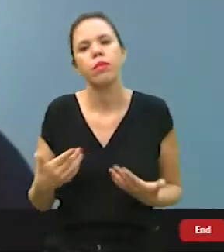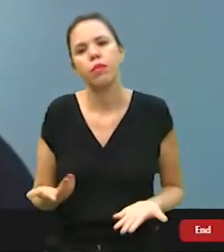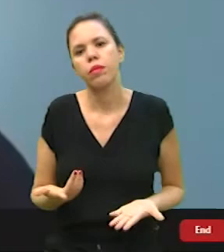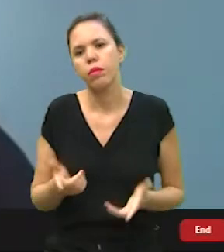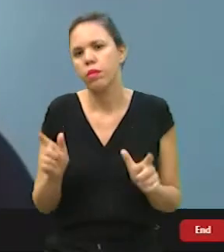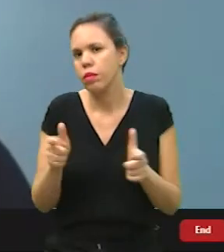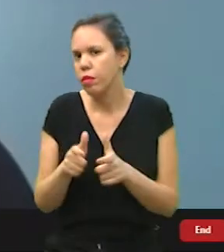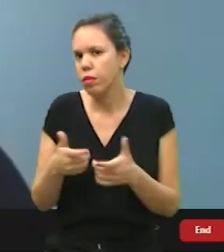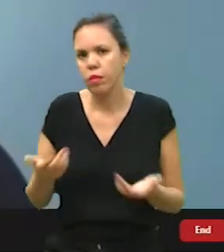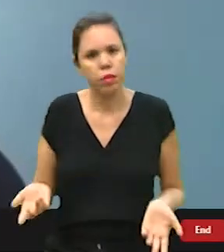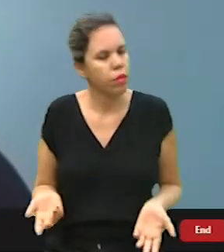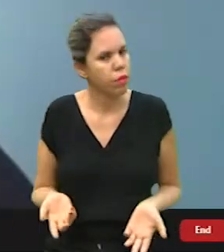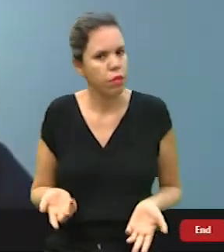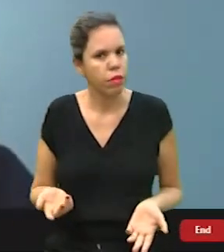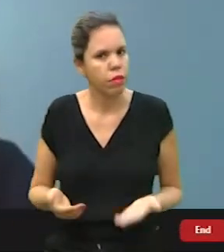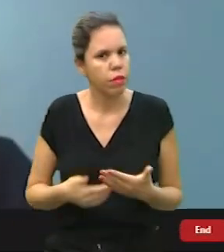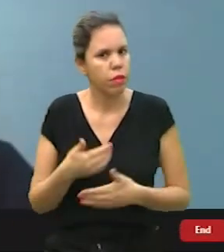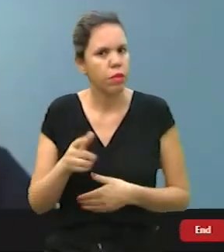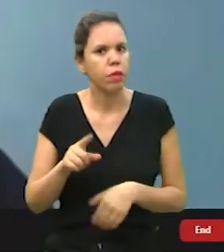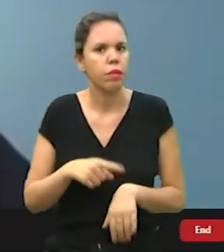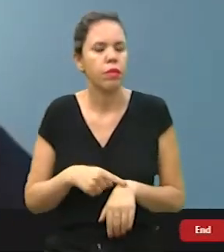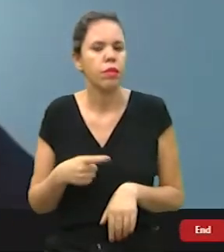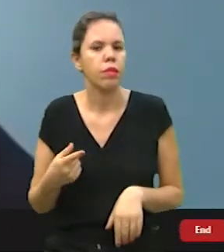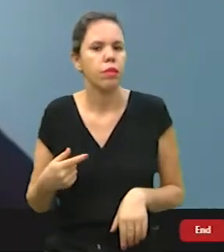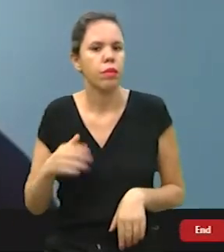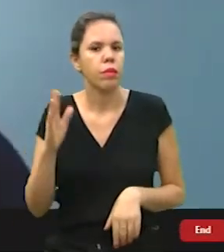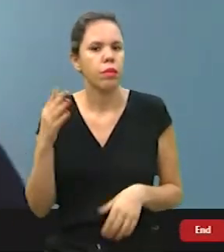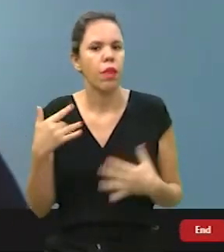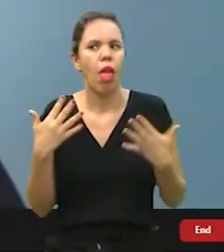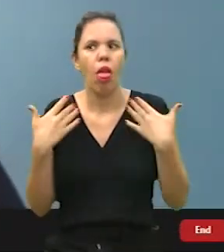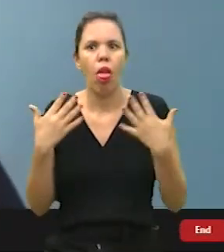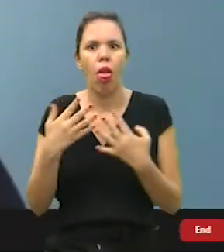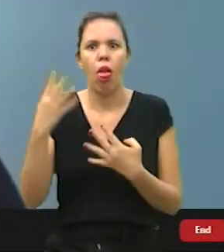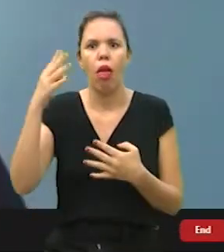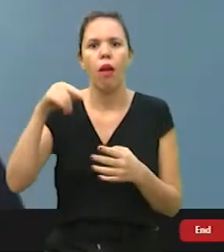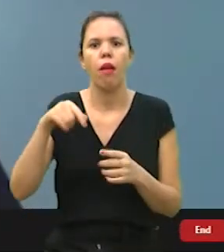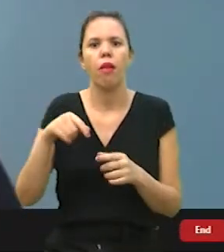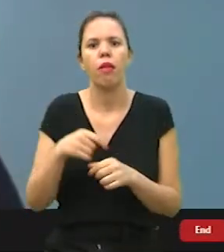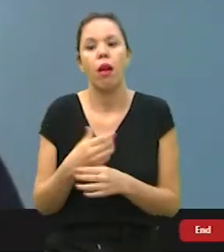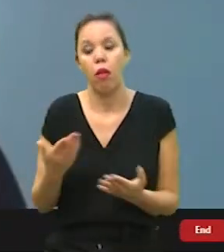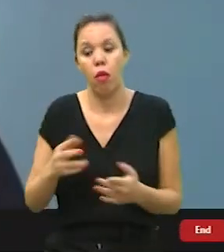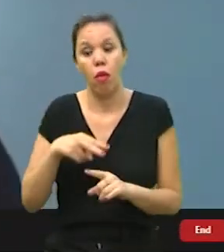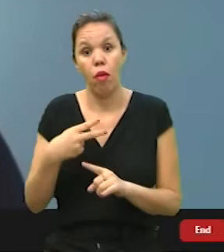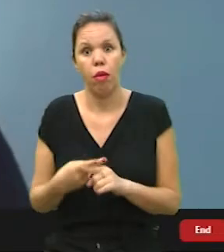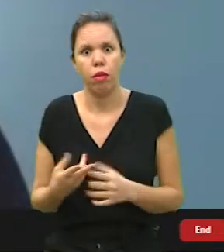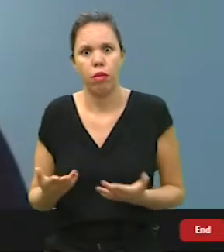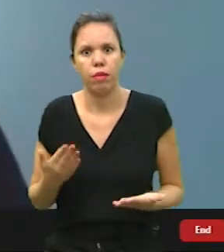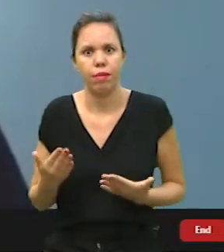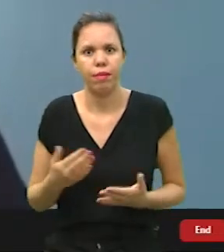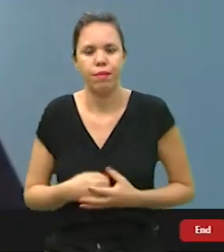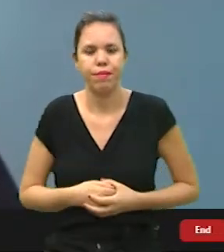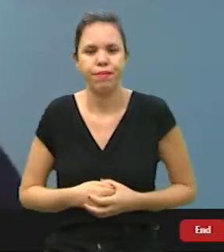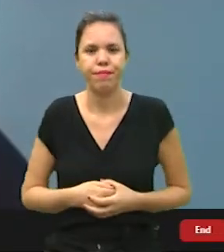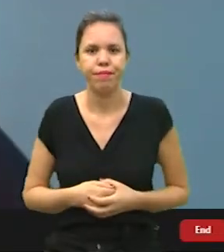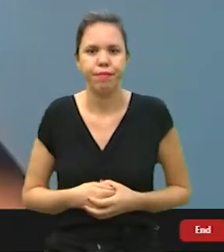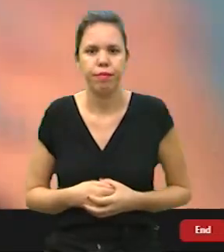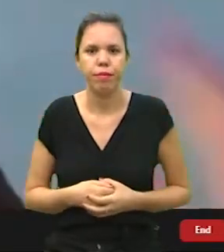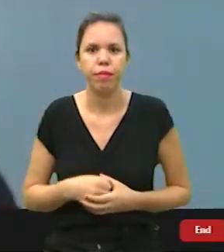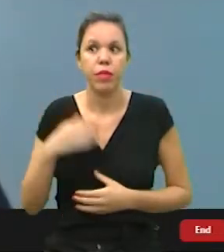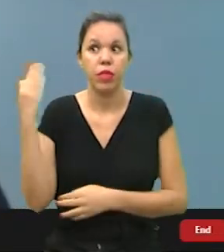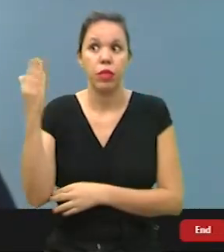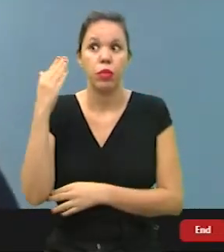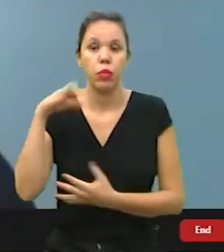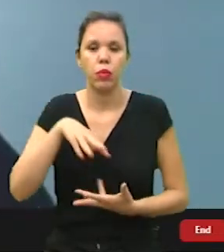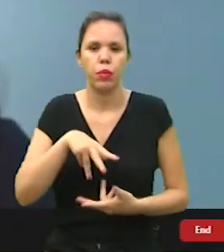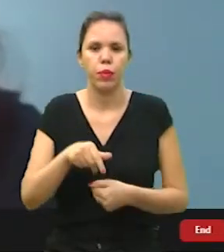isso, não diminuir, daqui a pouco a gente vai estar mais quente ainda do que a gente está agora. A